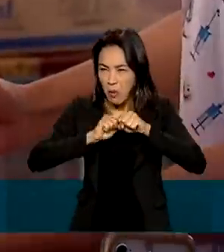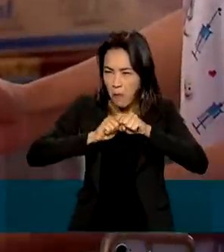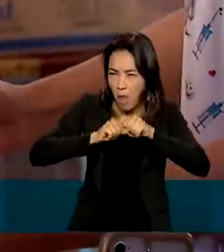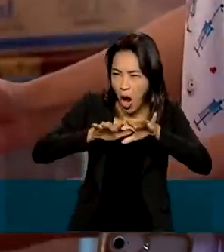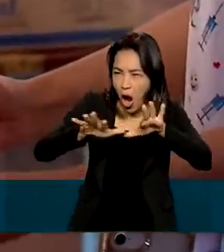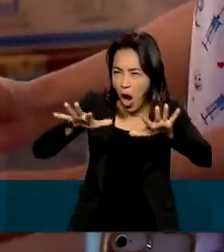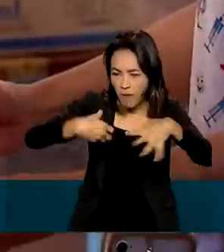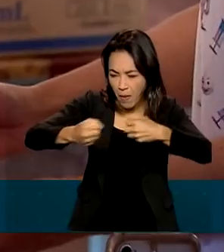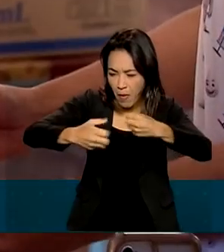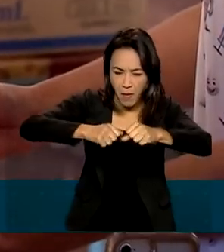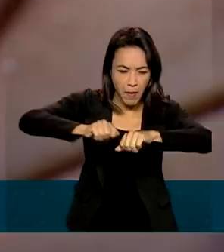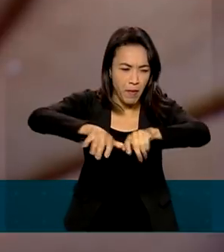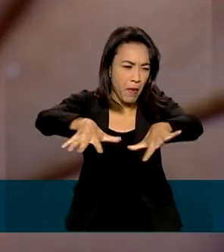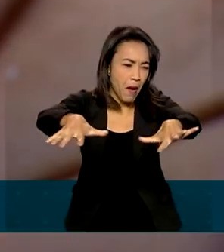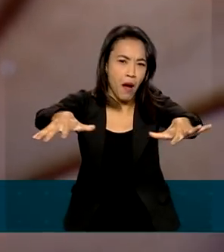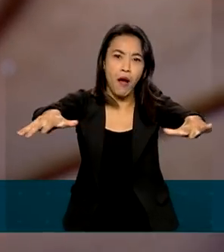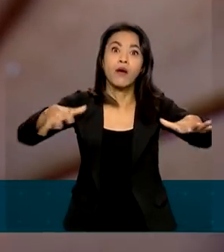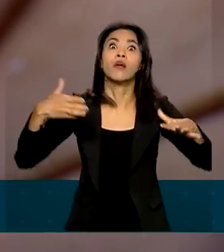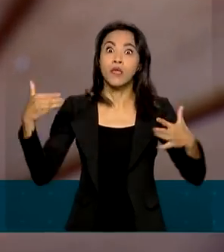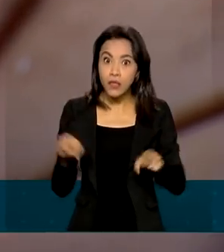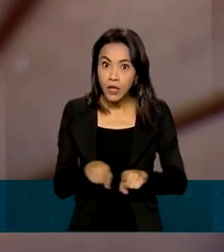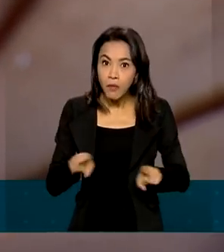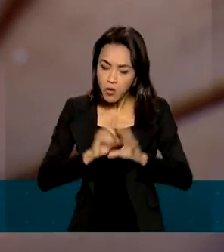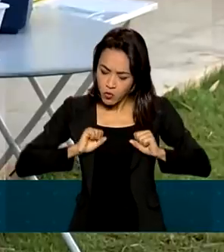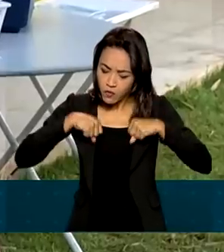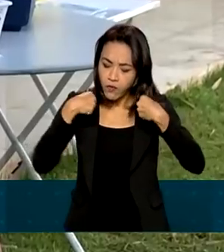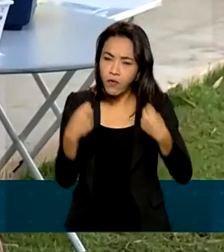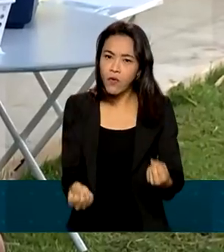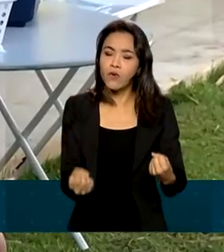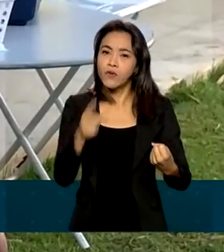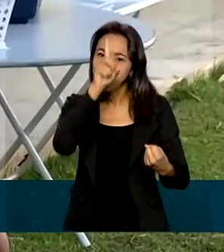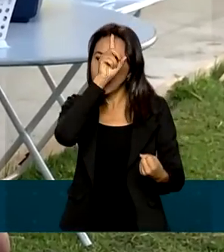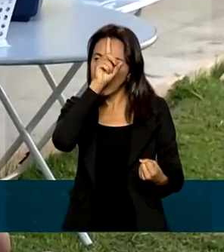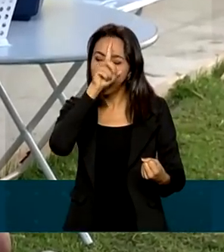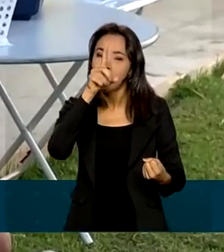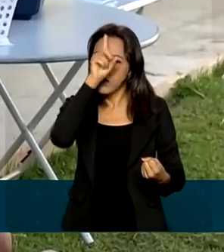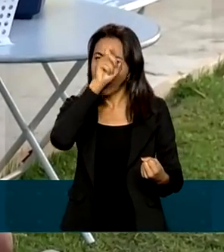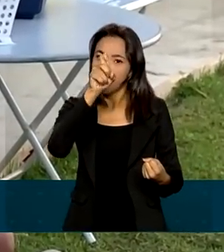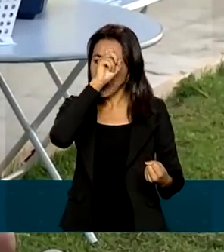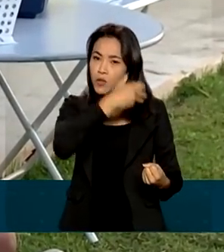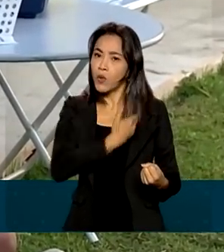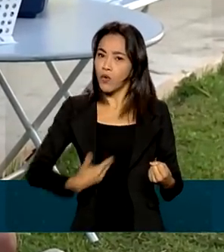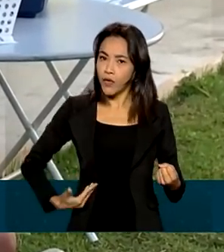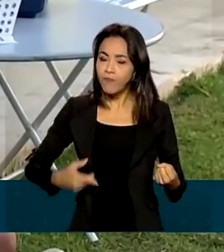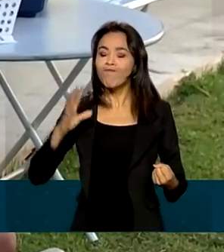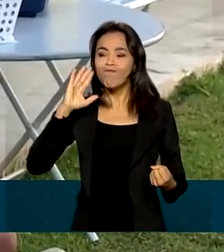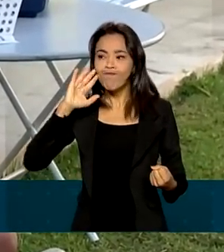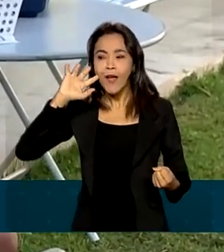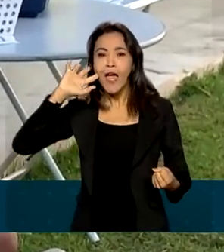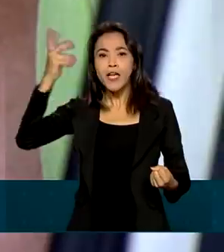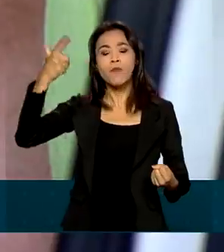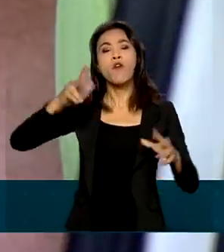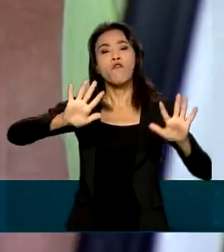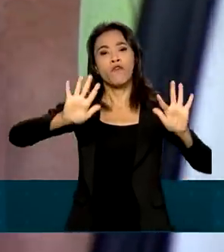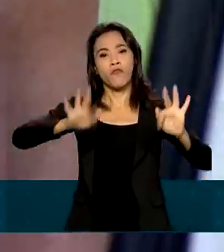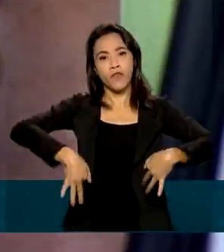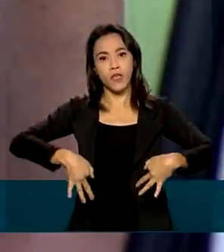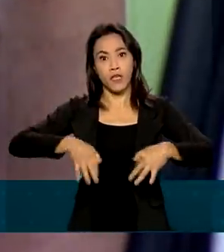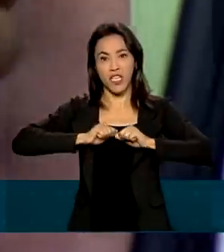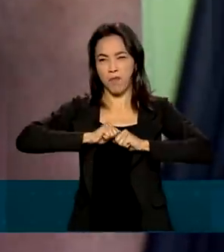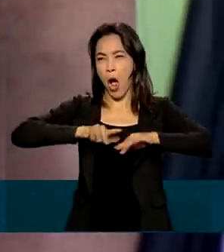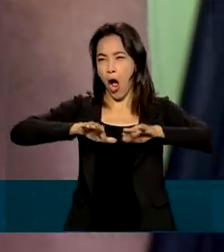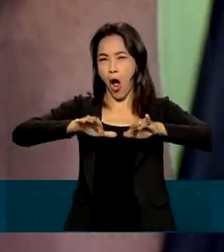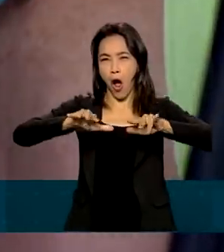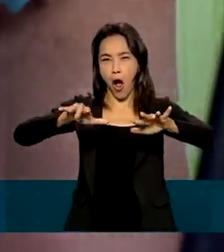capacidade de resposta do Sistema Único de Saúde, o governo federal decidiu colocar fim no estado